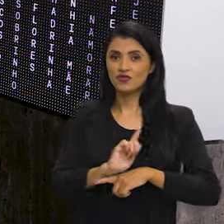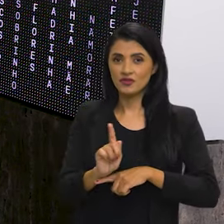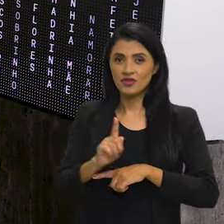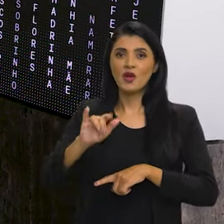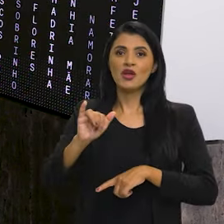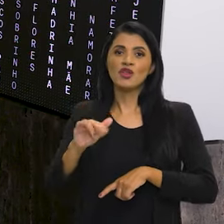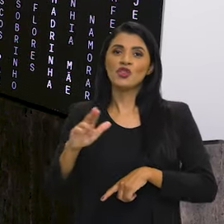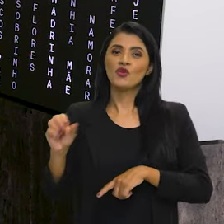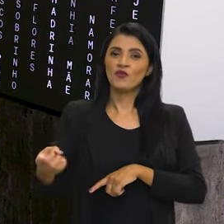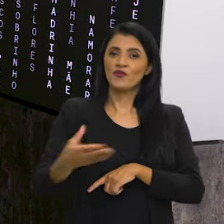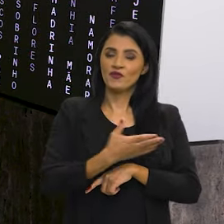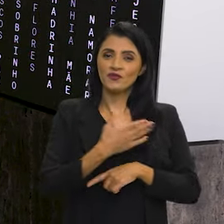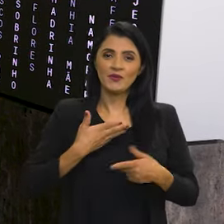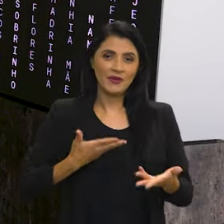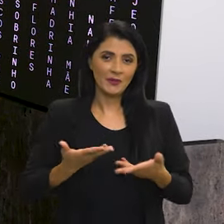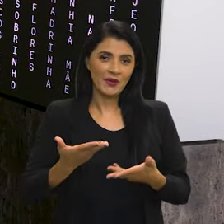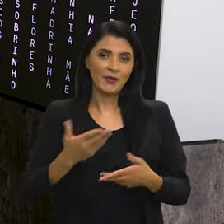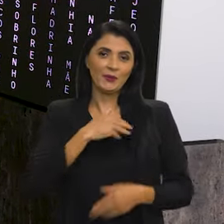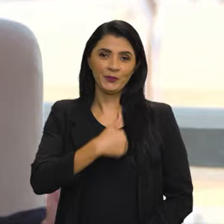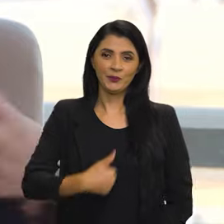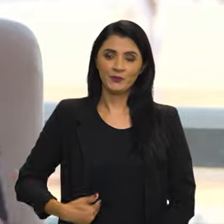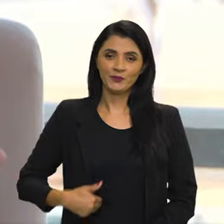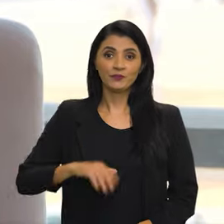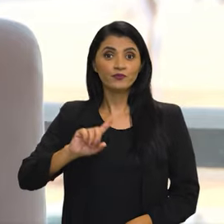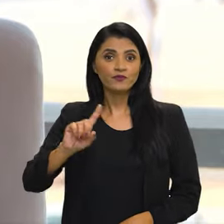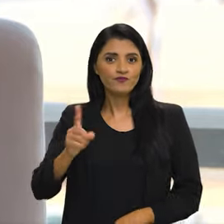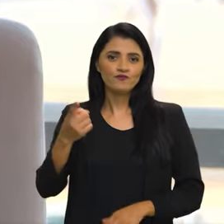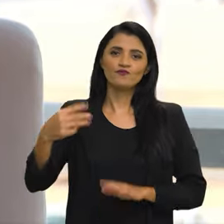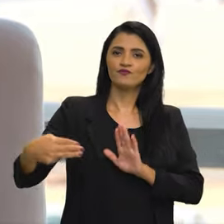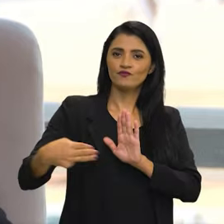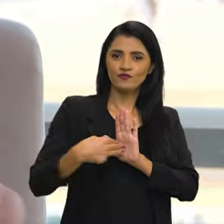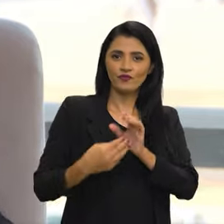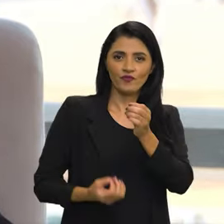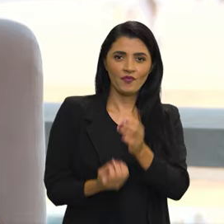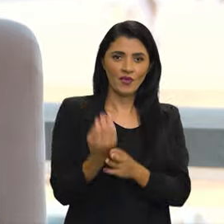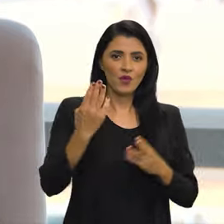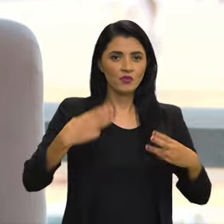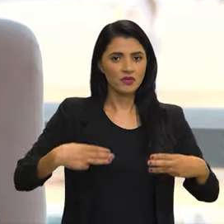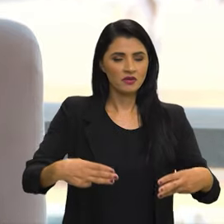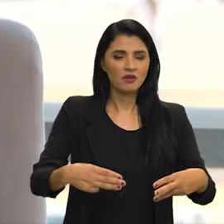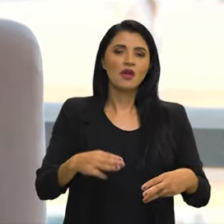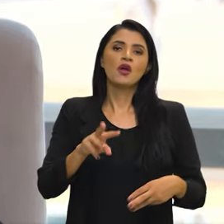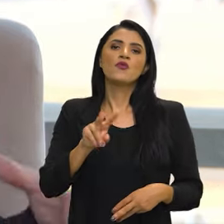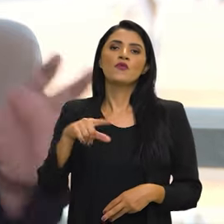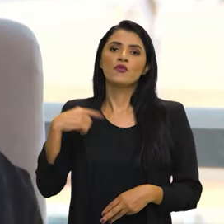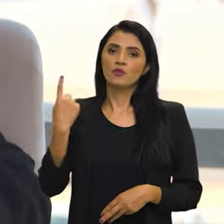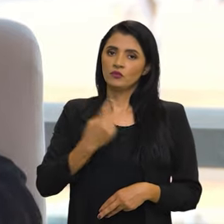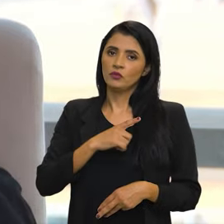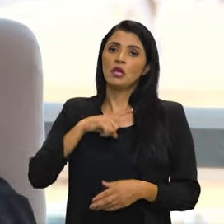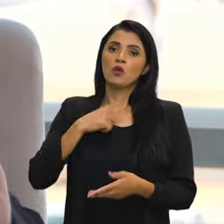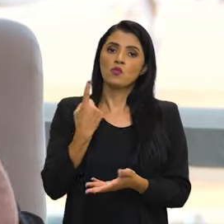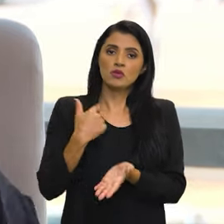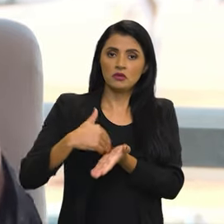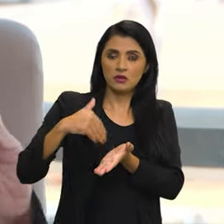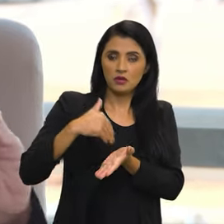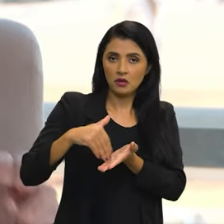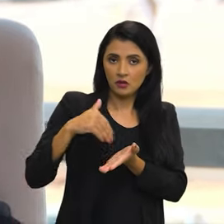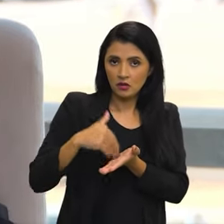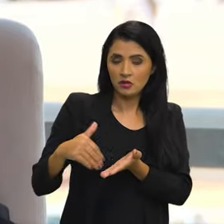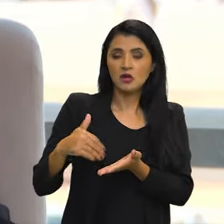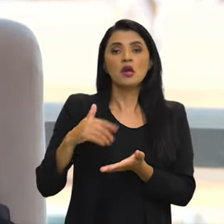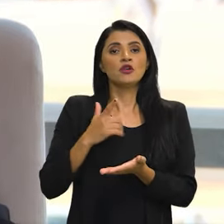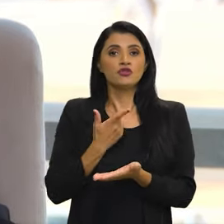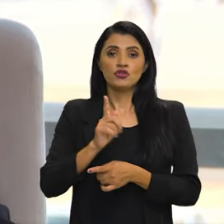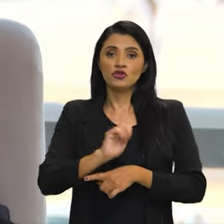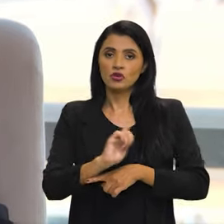Gestão e Inovação em Serviços Públicos. Um dos motivos da criação do Ministério foi a gente ter uma das secretarias, que é a Secretaria de